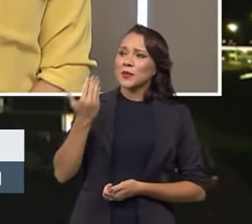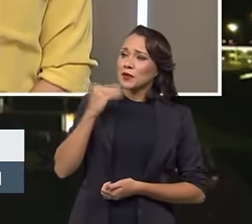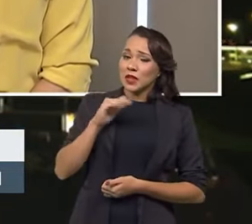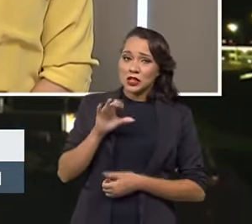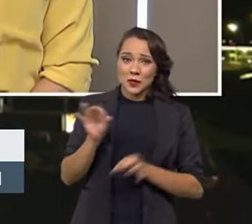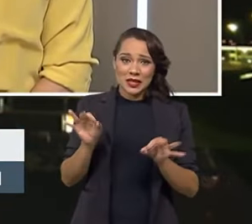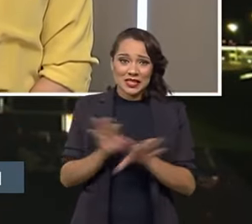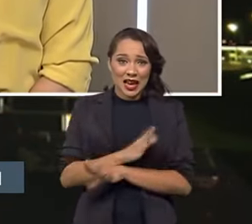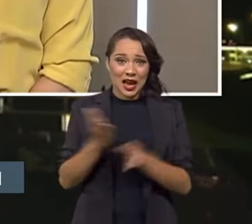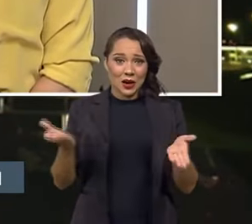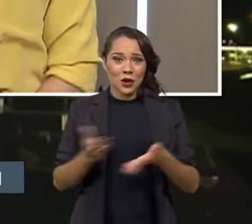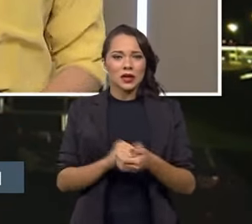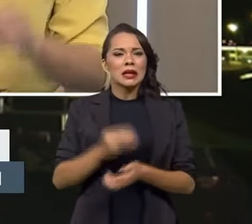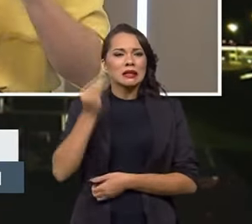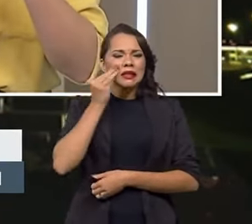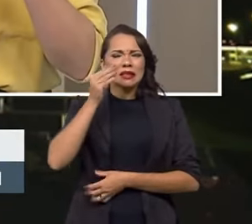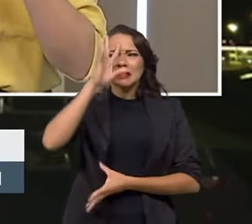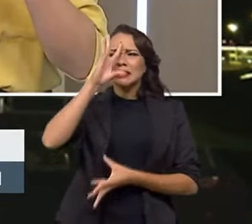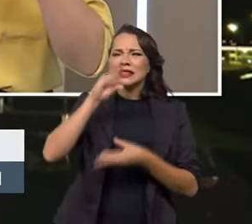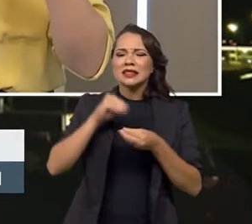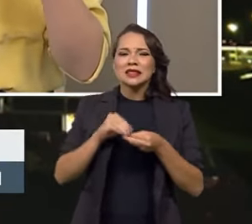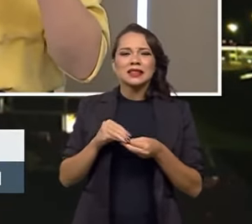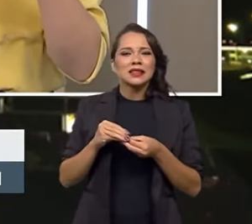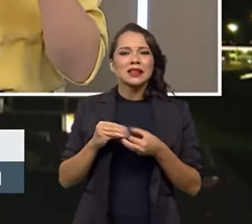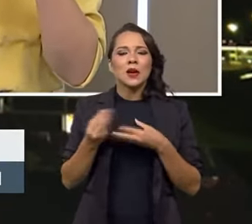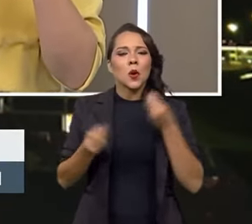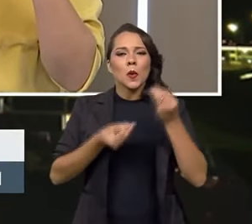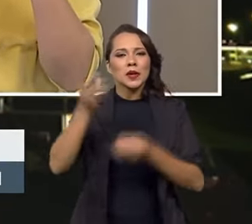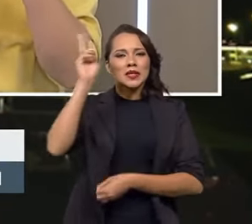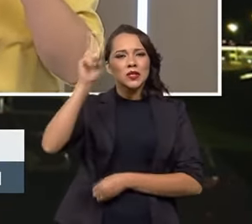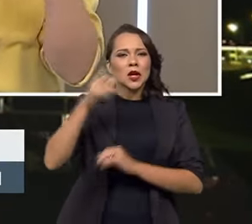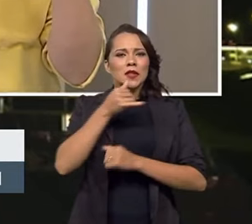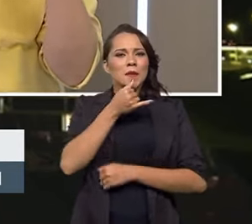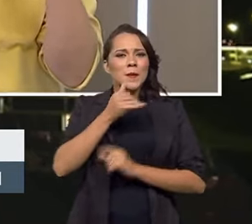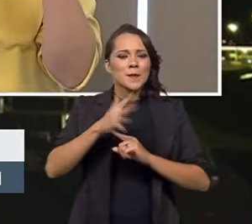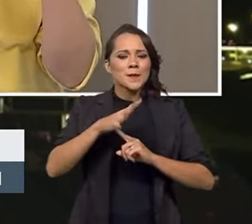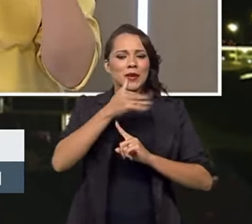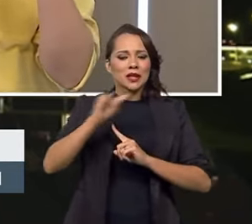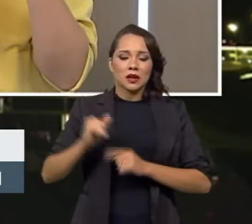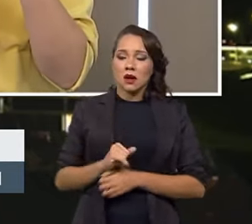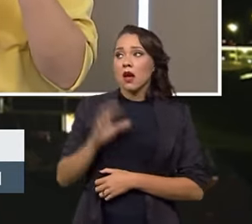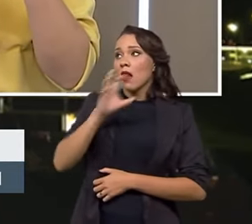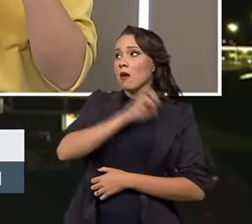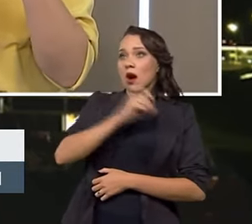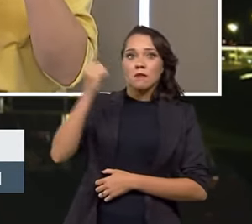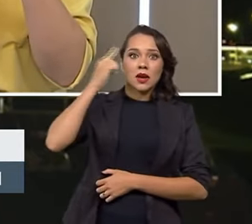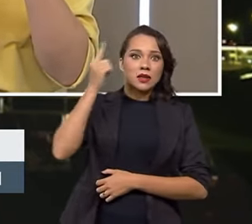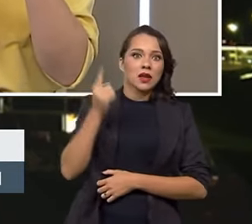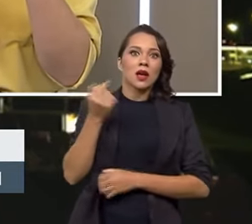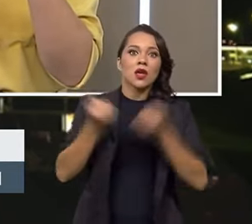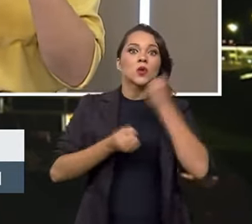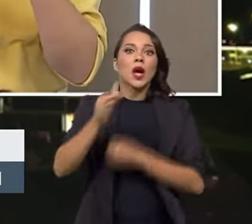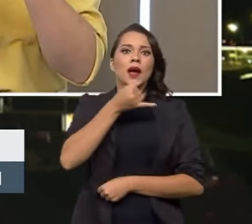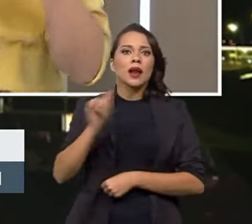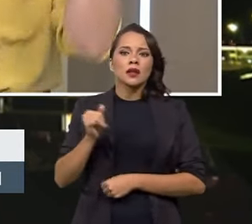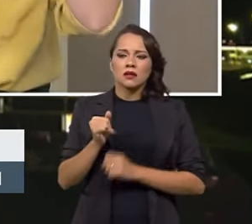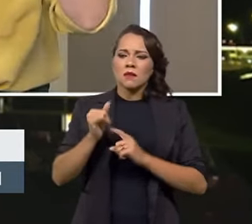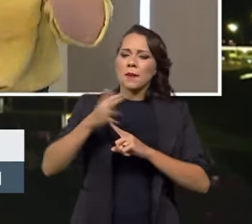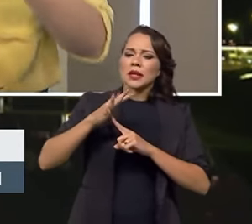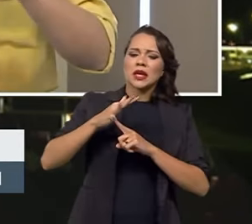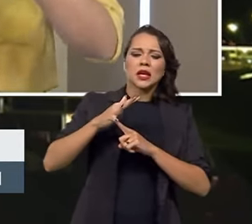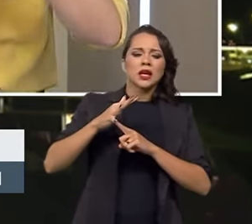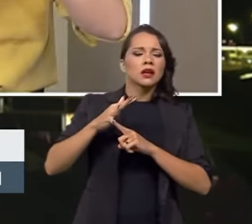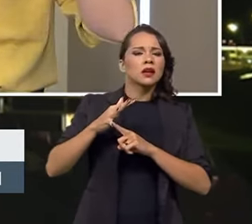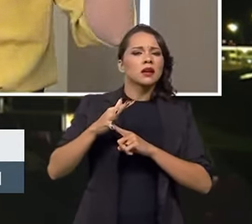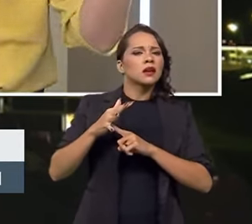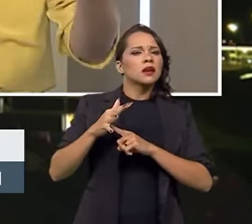encerrar esse bloco tentando entender o final dessa história da bateria. Eu adoro a ideia do carro elétrico, me preocupa para onde a bateria vai, assim como a bateria